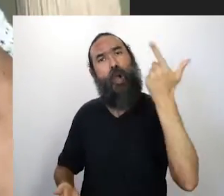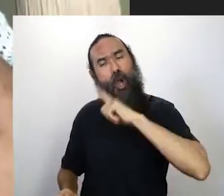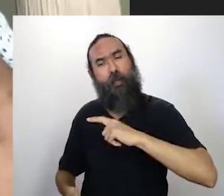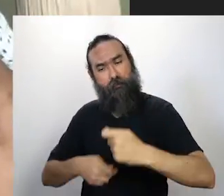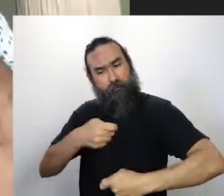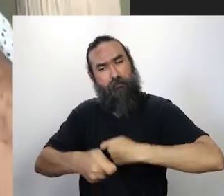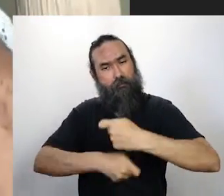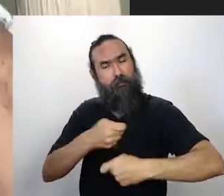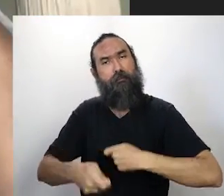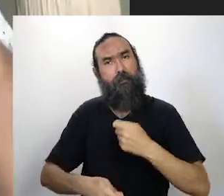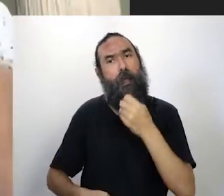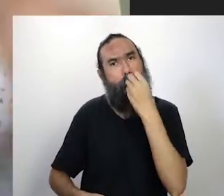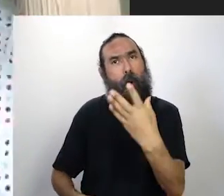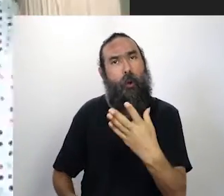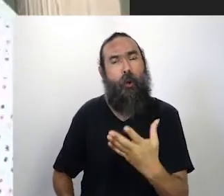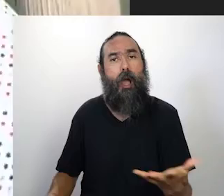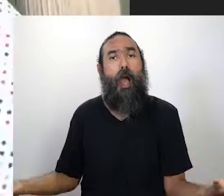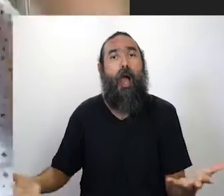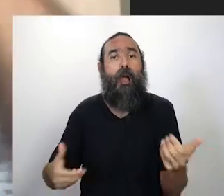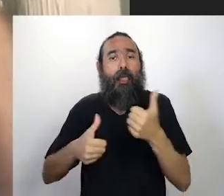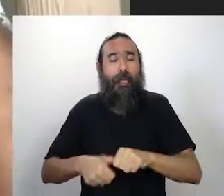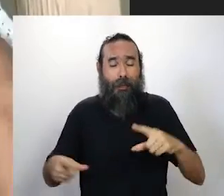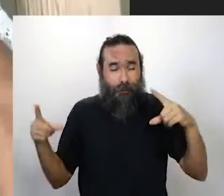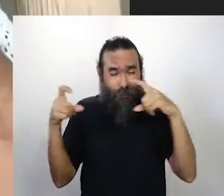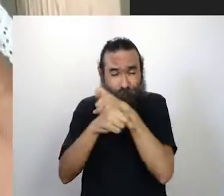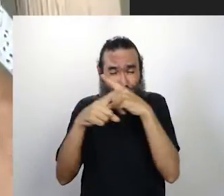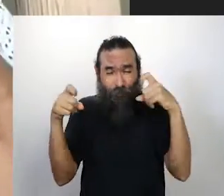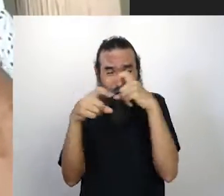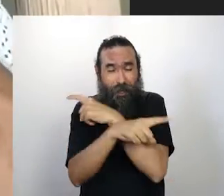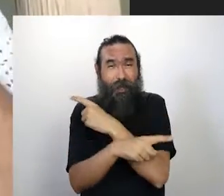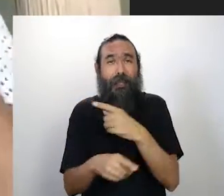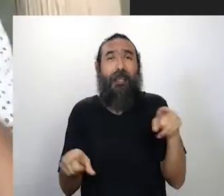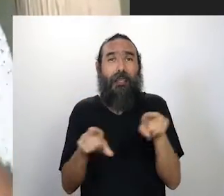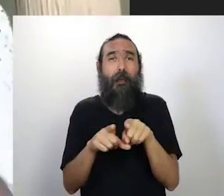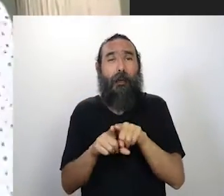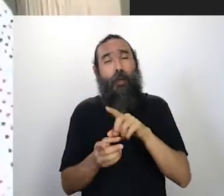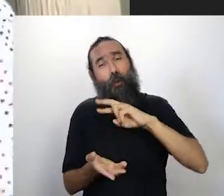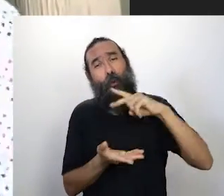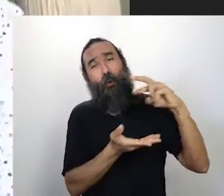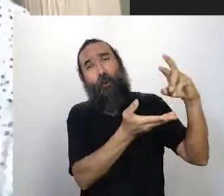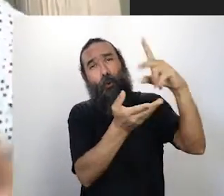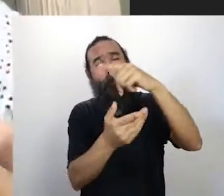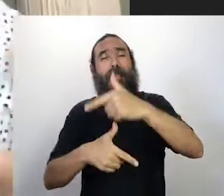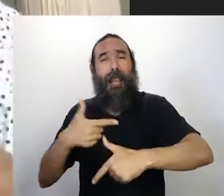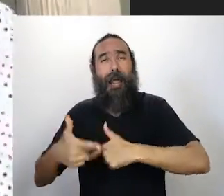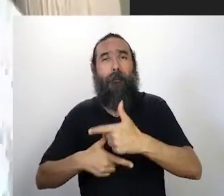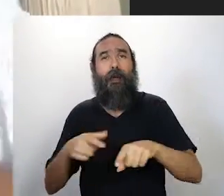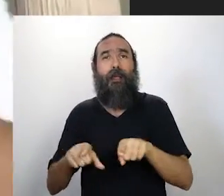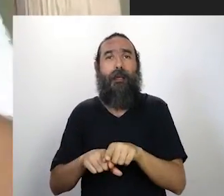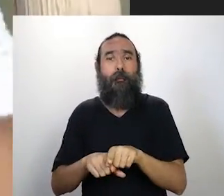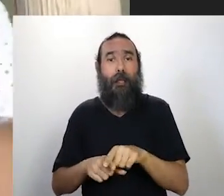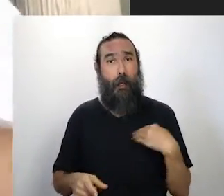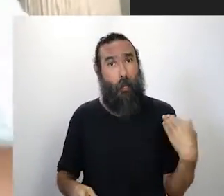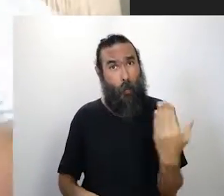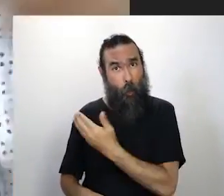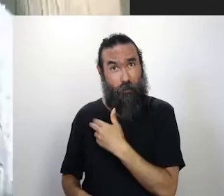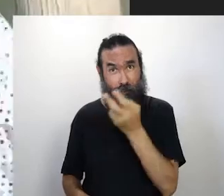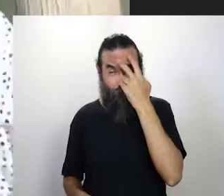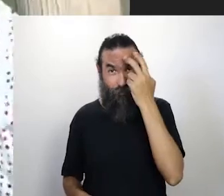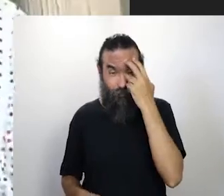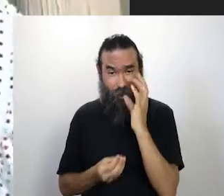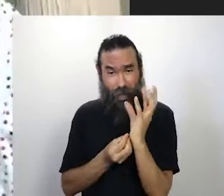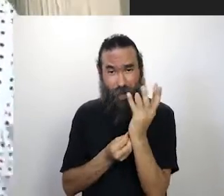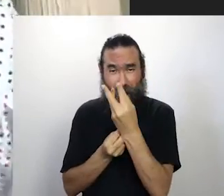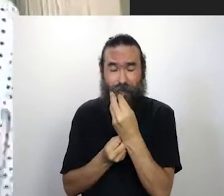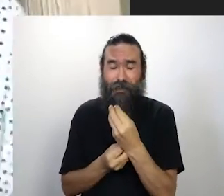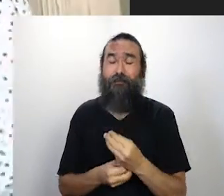e então a gente vê essa dificuldade, claro que tem outras profissões também sendo atingidas também, mas a nossa, na realidade, foi a primeira e a última